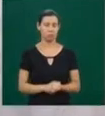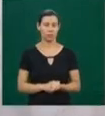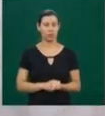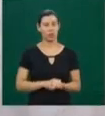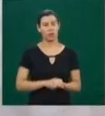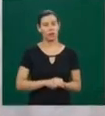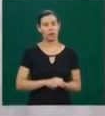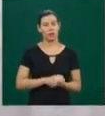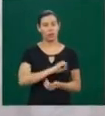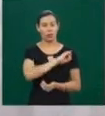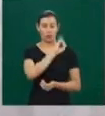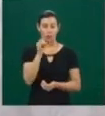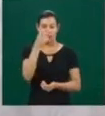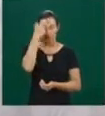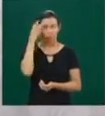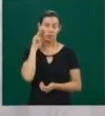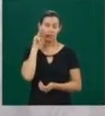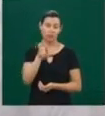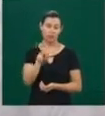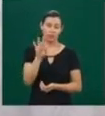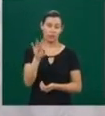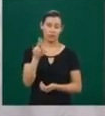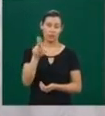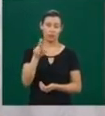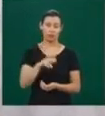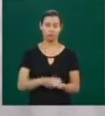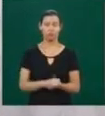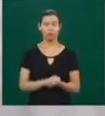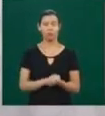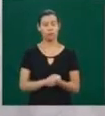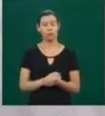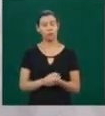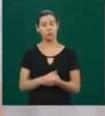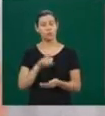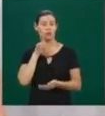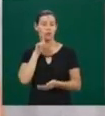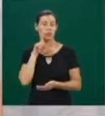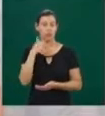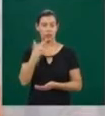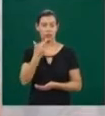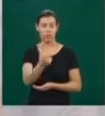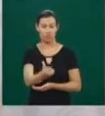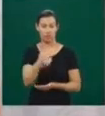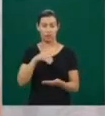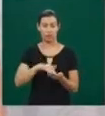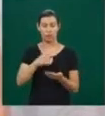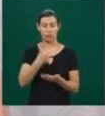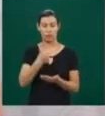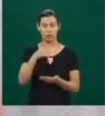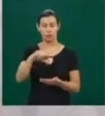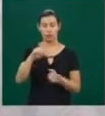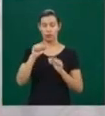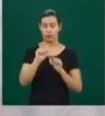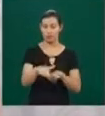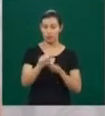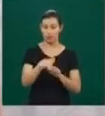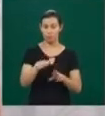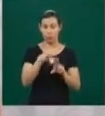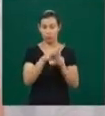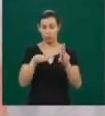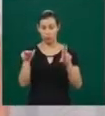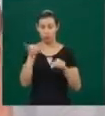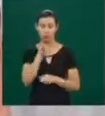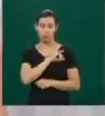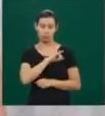acompanham o TVU Notícias. É isso mesmo, o evento acontece entre os dias 26 e 29 de setembro na UFO Campus